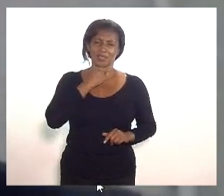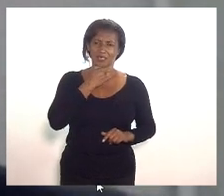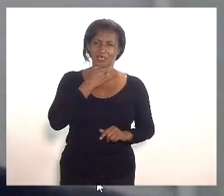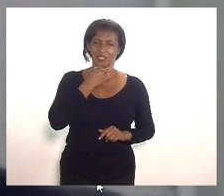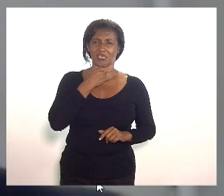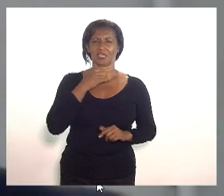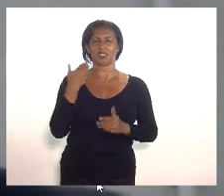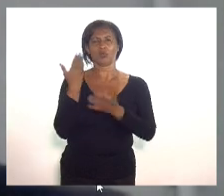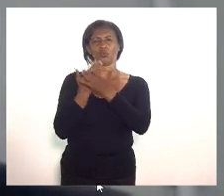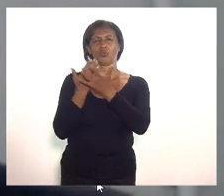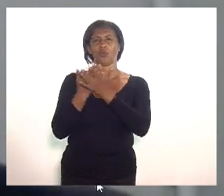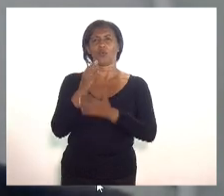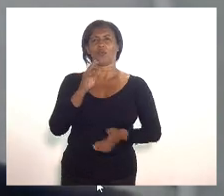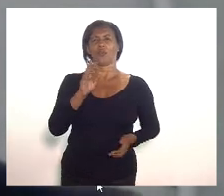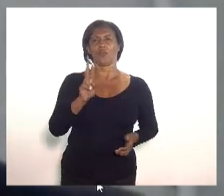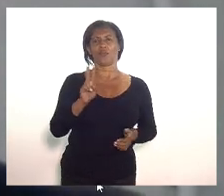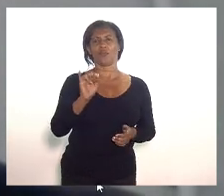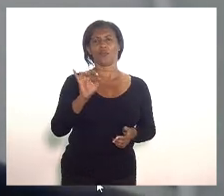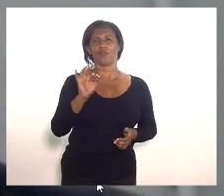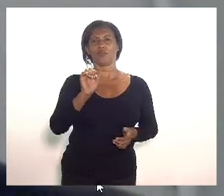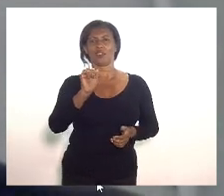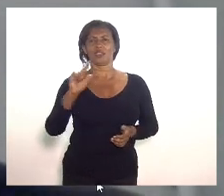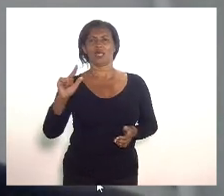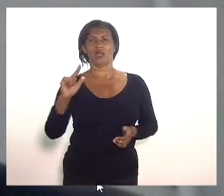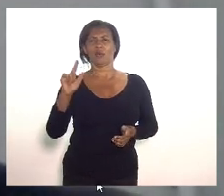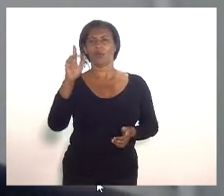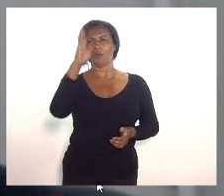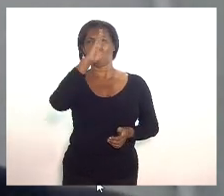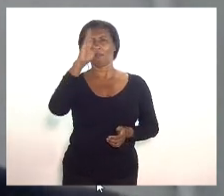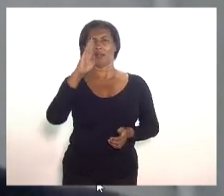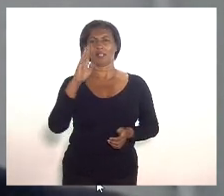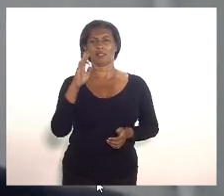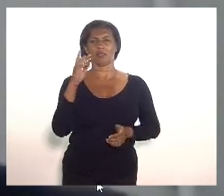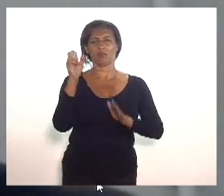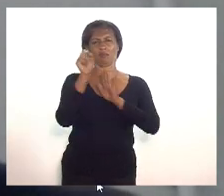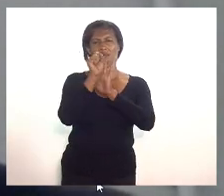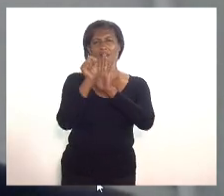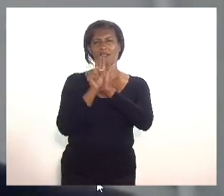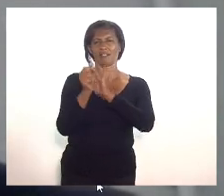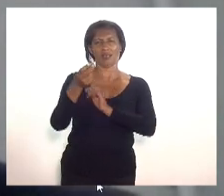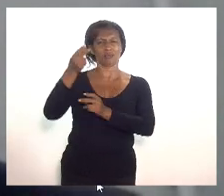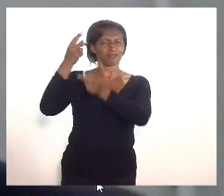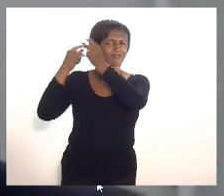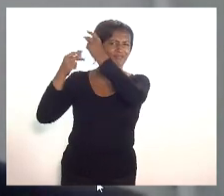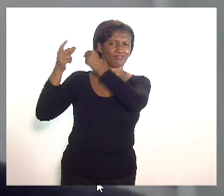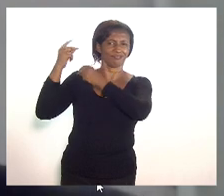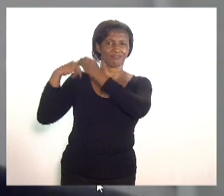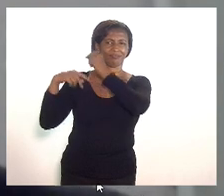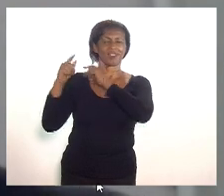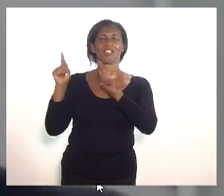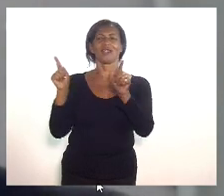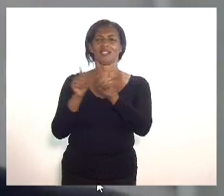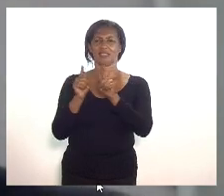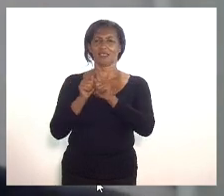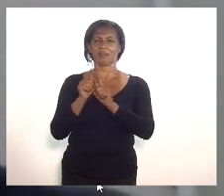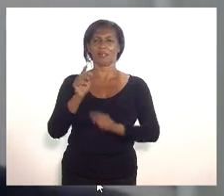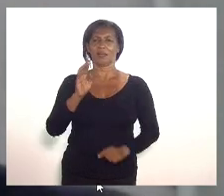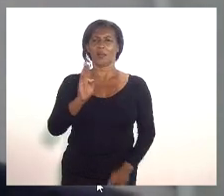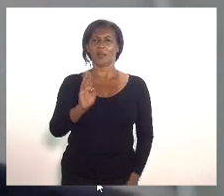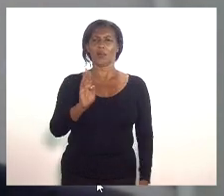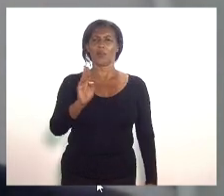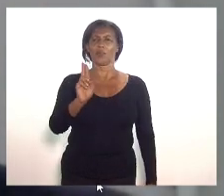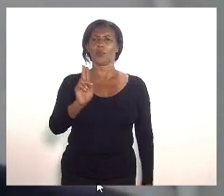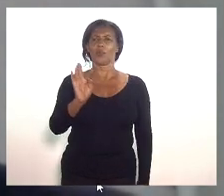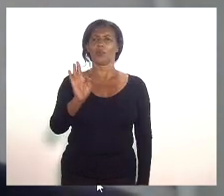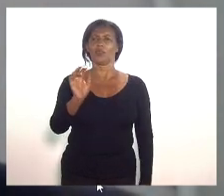Brasil fundado por Vital Brasil há mais de um século ele que também fundou o Butantan que